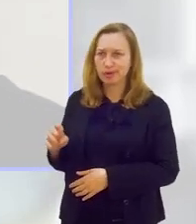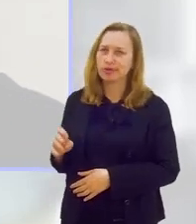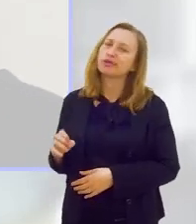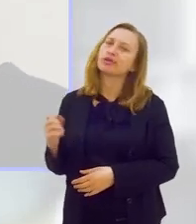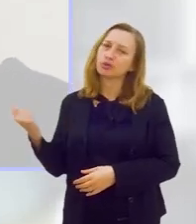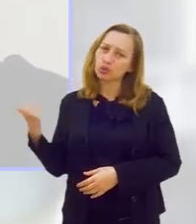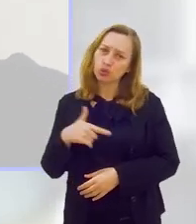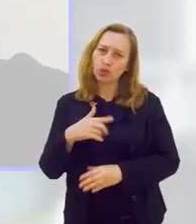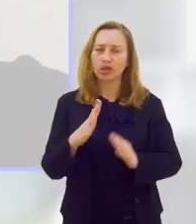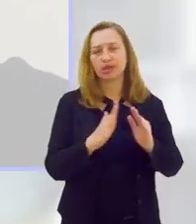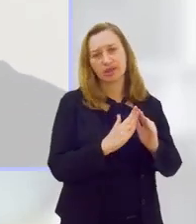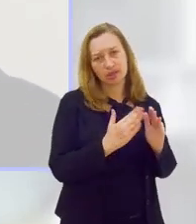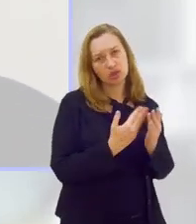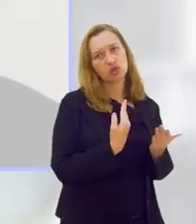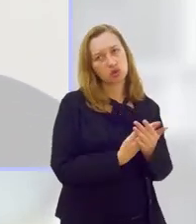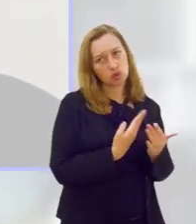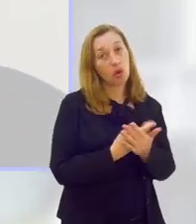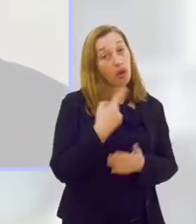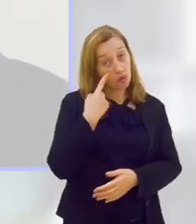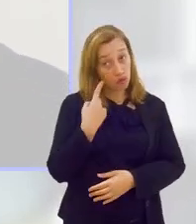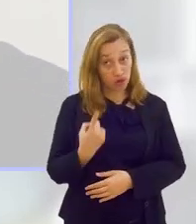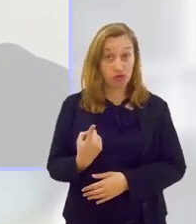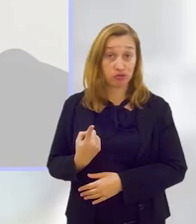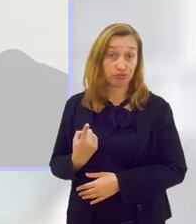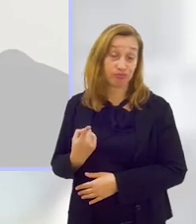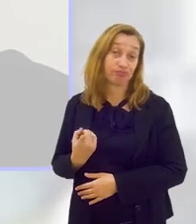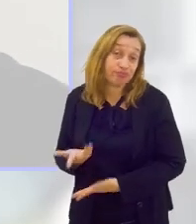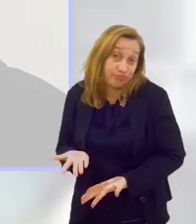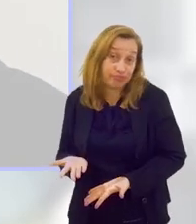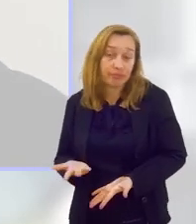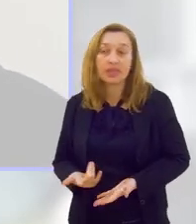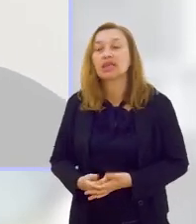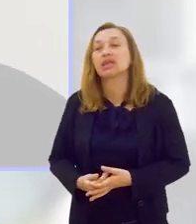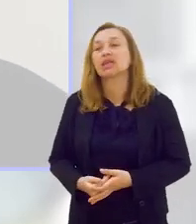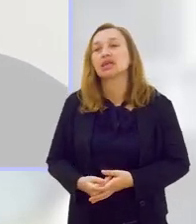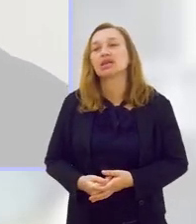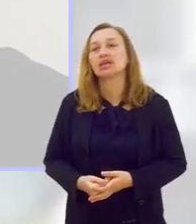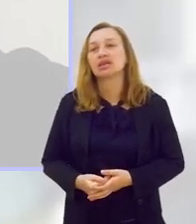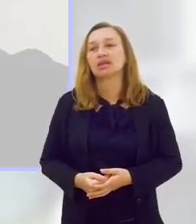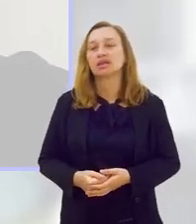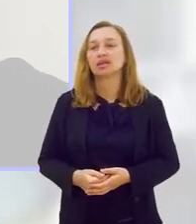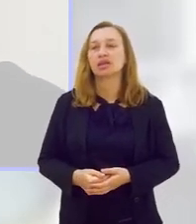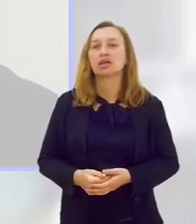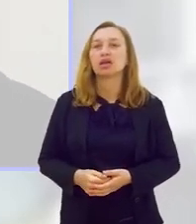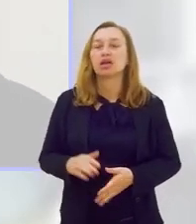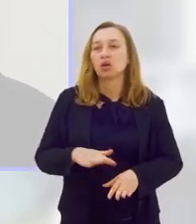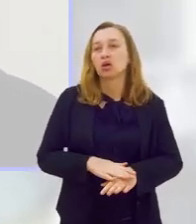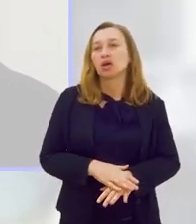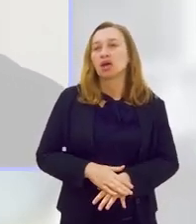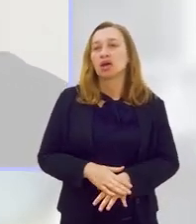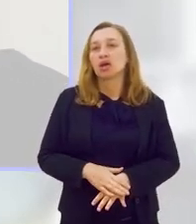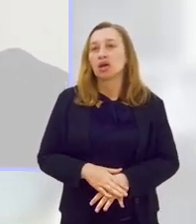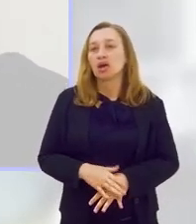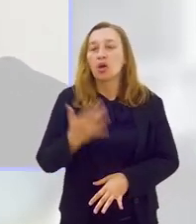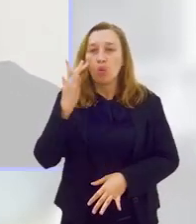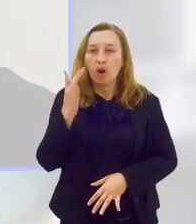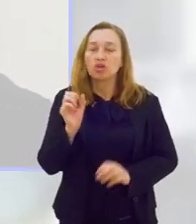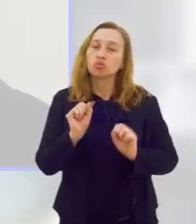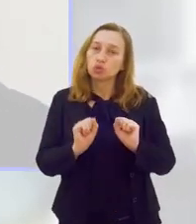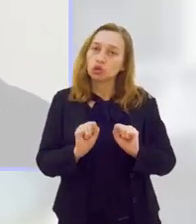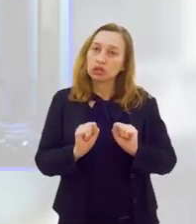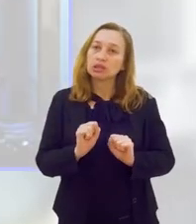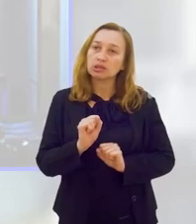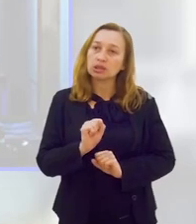escola, né? Pelo menos eu vejo isso hoje em dia. E vivi a minha infância toda assim. Então, eu acho que poderia